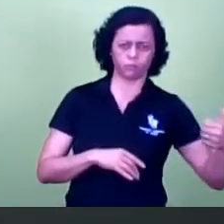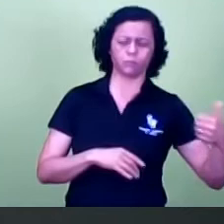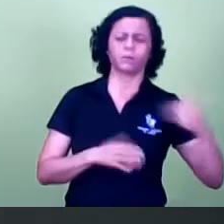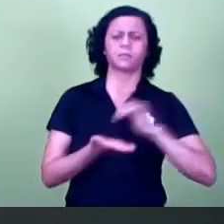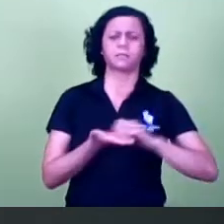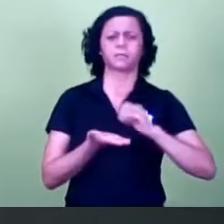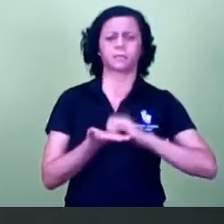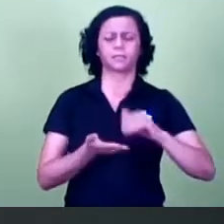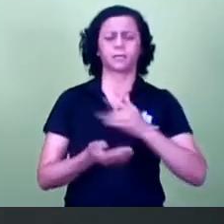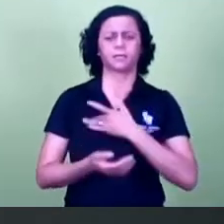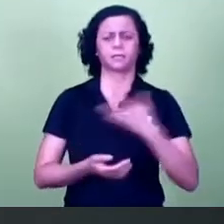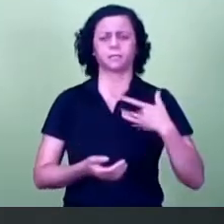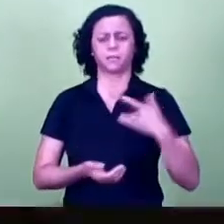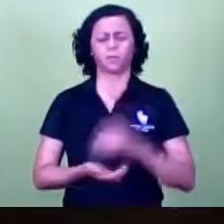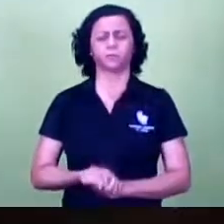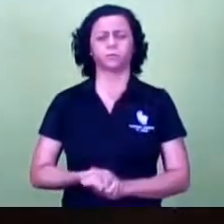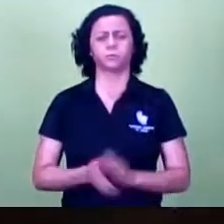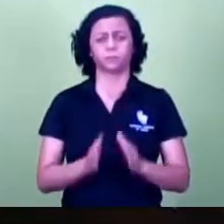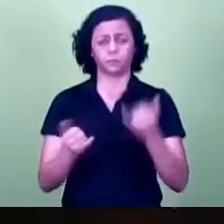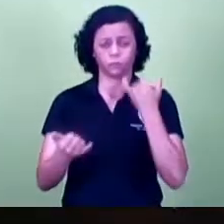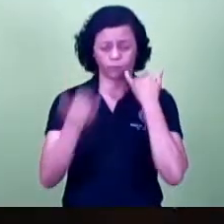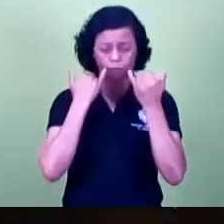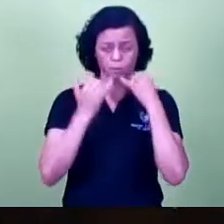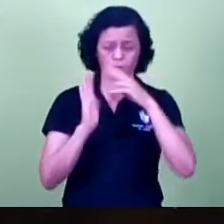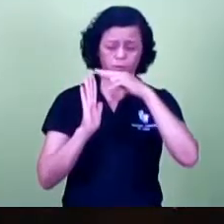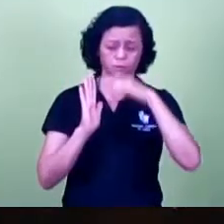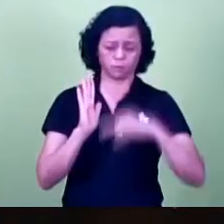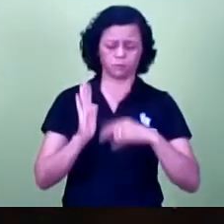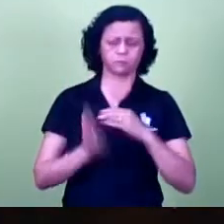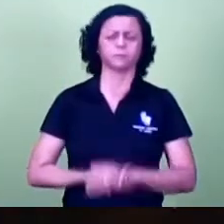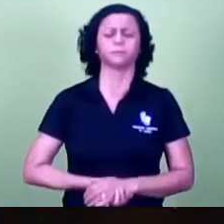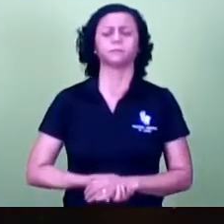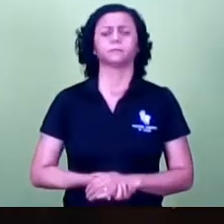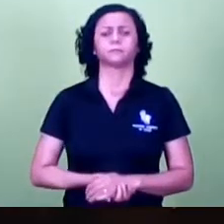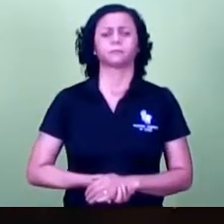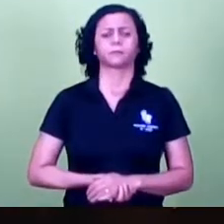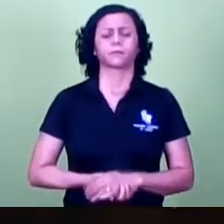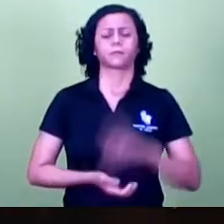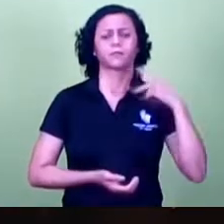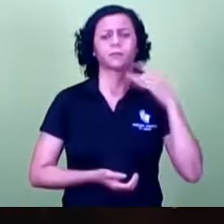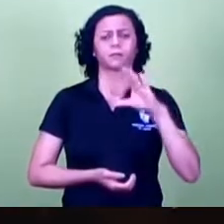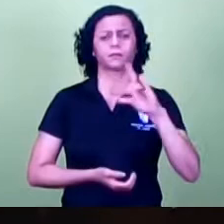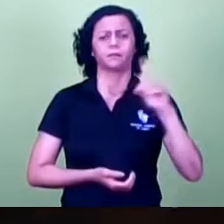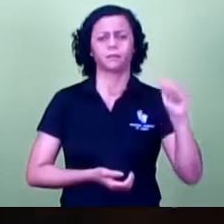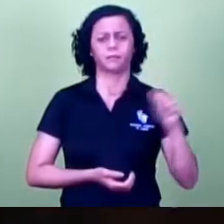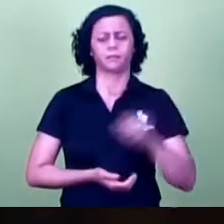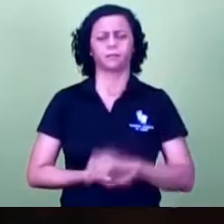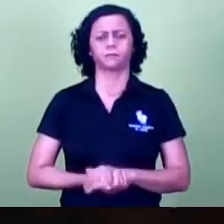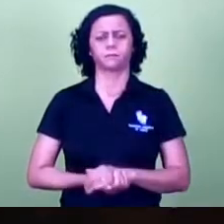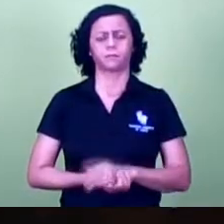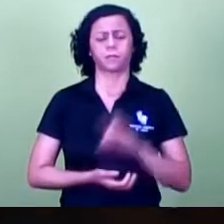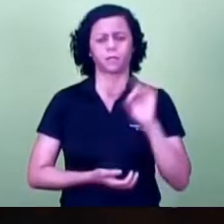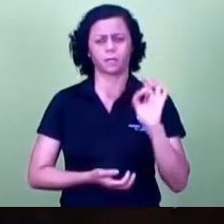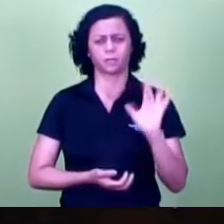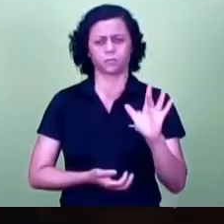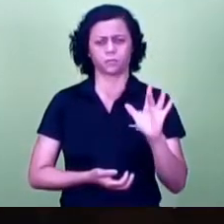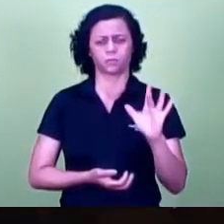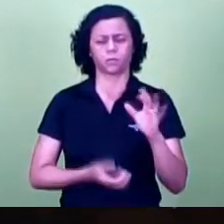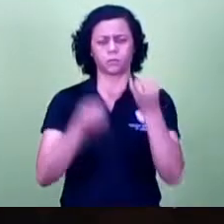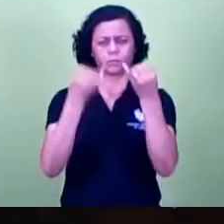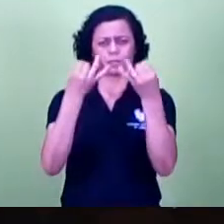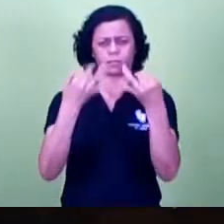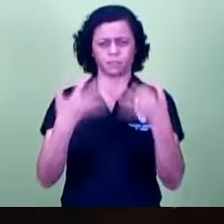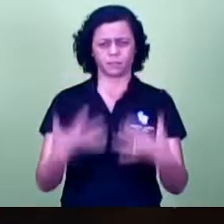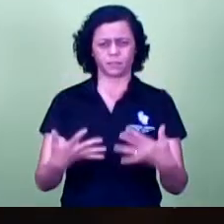Queridos, pedido de informações, senhor presidente. Pela ordem, presidente. Pela ordem, vereadora Cida Oliveira. É só para esclarecer com